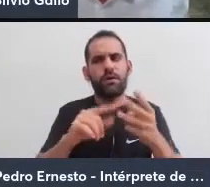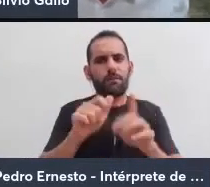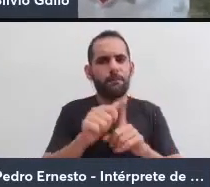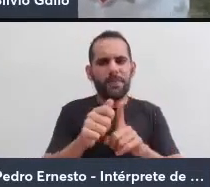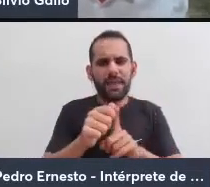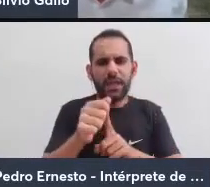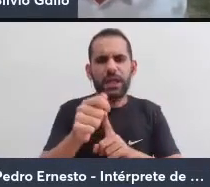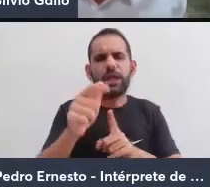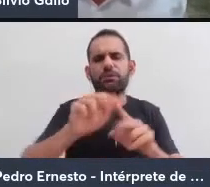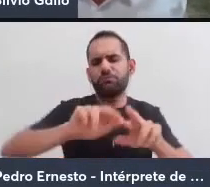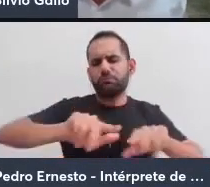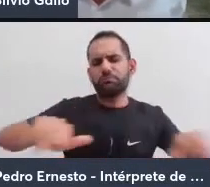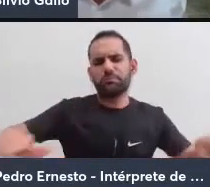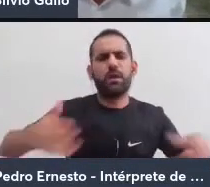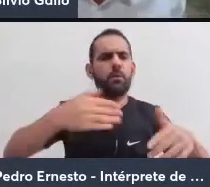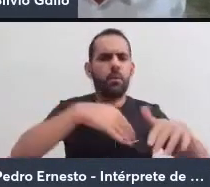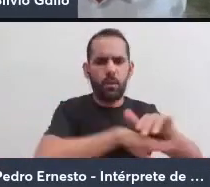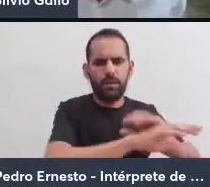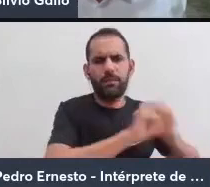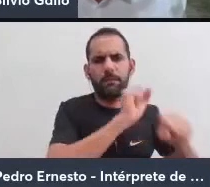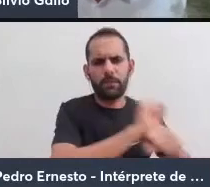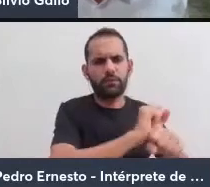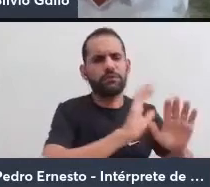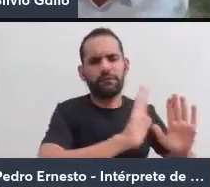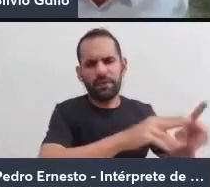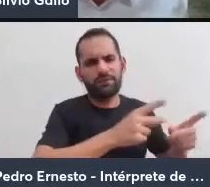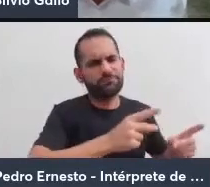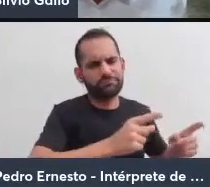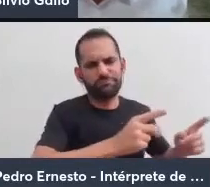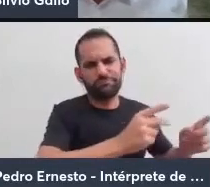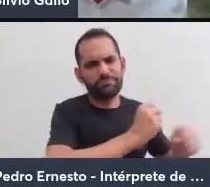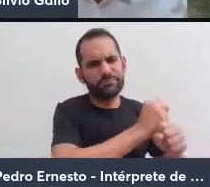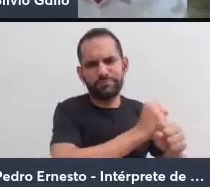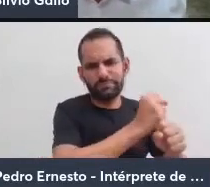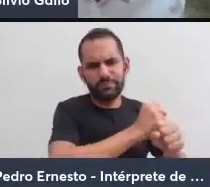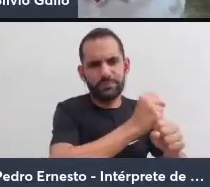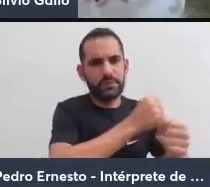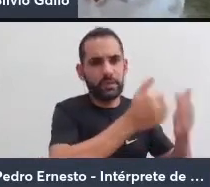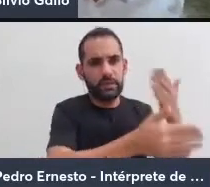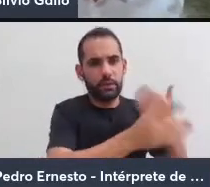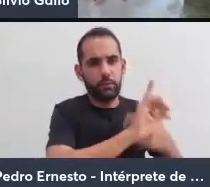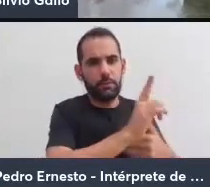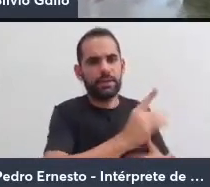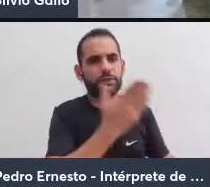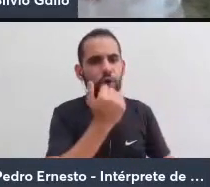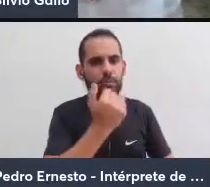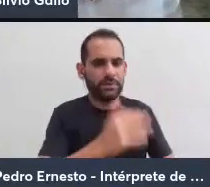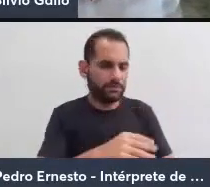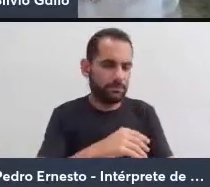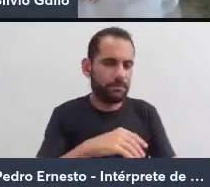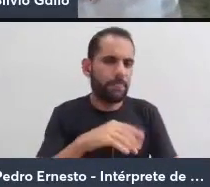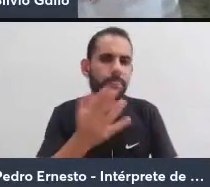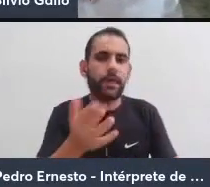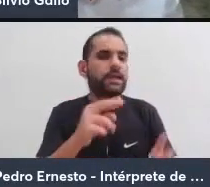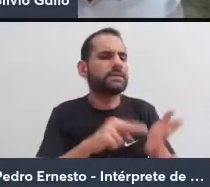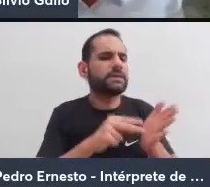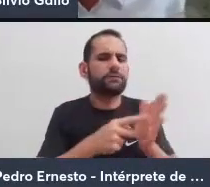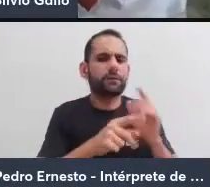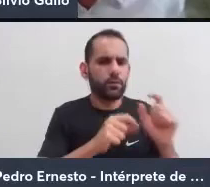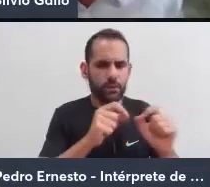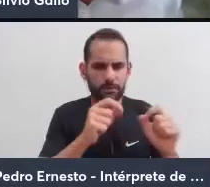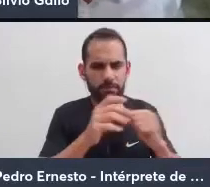ser colhidos podem ser estocados durante um bom tempo, durante alguns anos, e a gente não perde esses alimentos. O que diz o Scott?